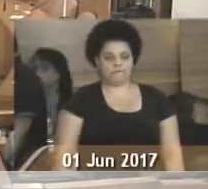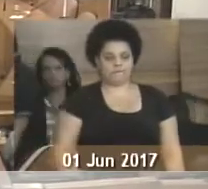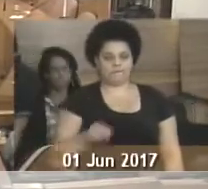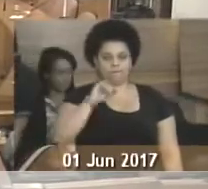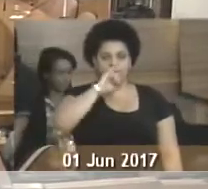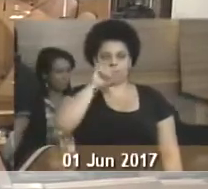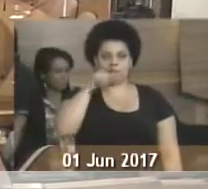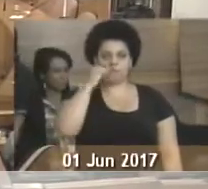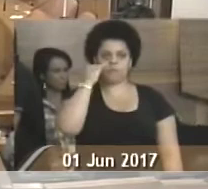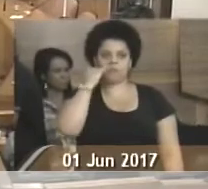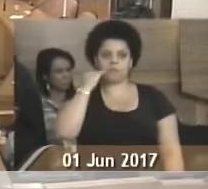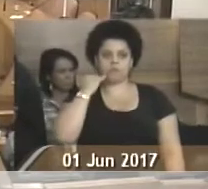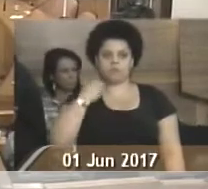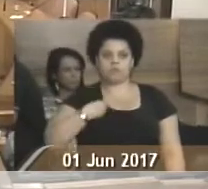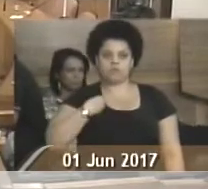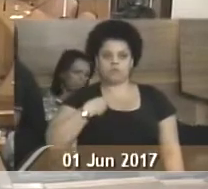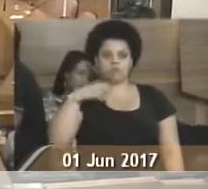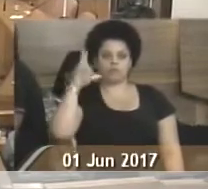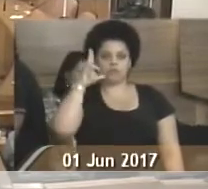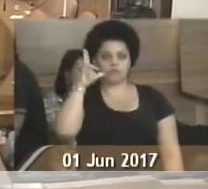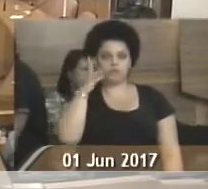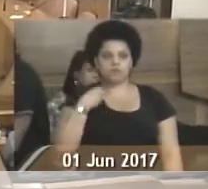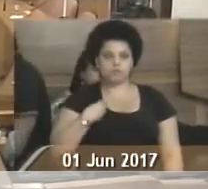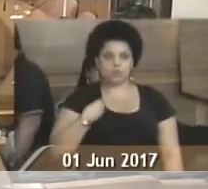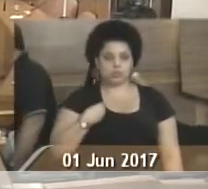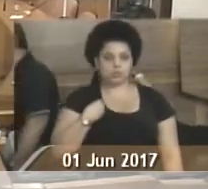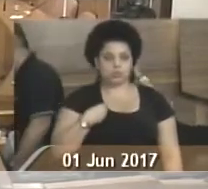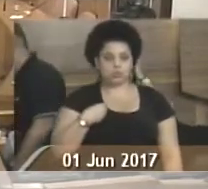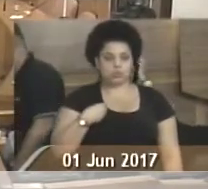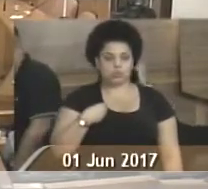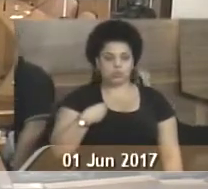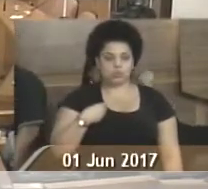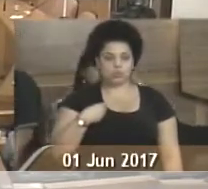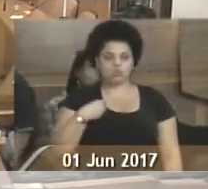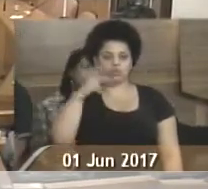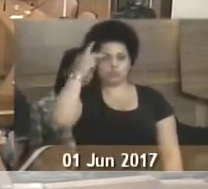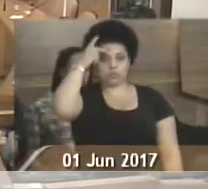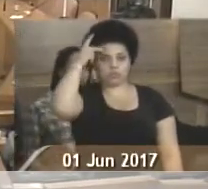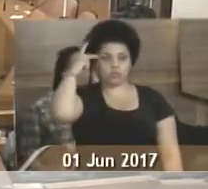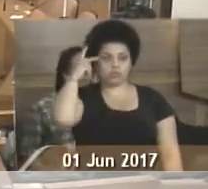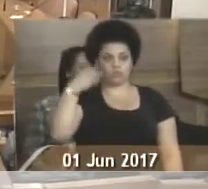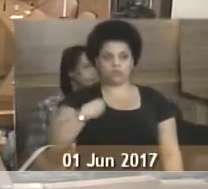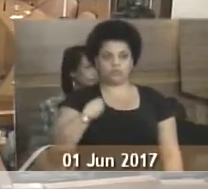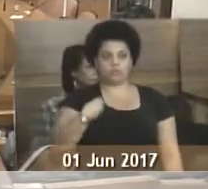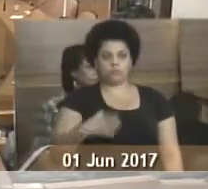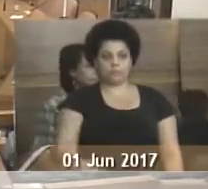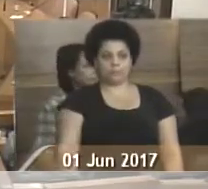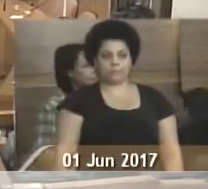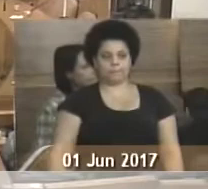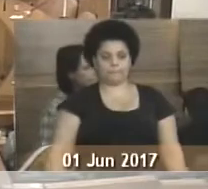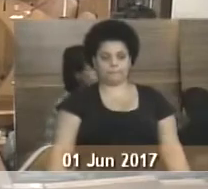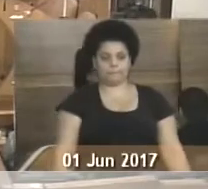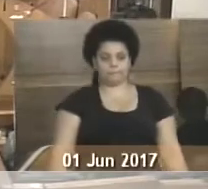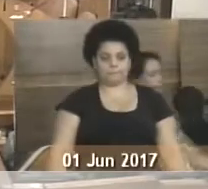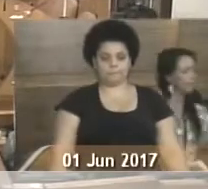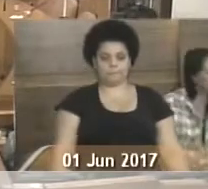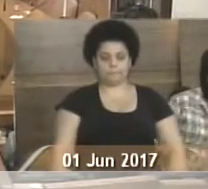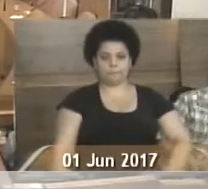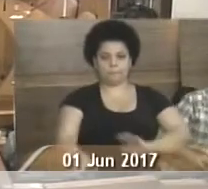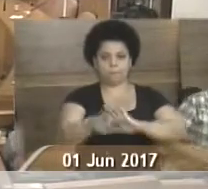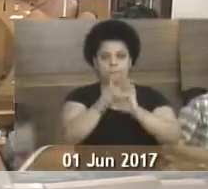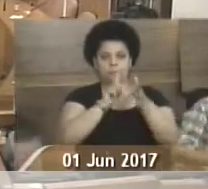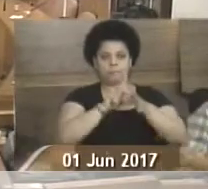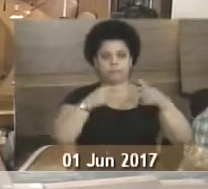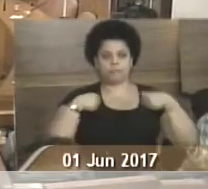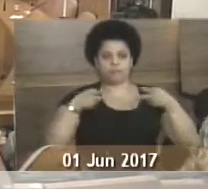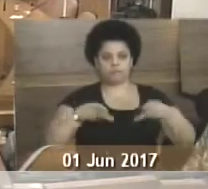Jane Roseli Veiga, Luciana Ferreira de Oliveira Valverde, Sérgio Ricardo da Gama, o Camus. Bem, antes de